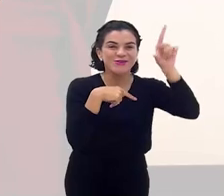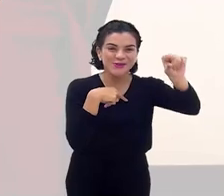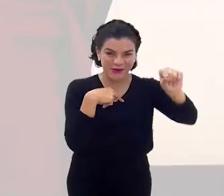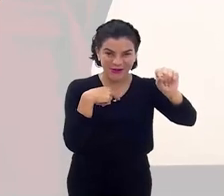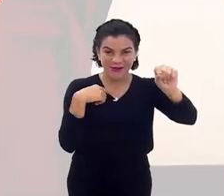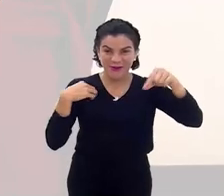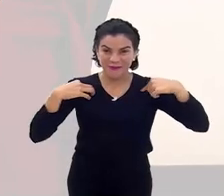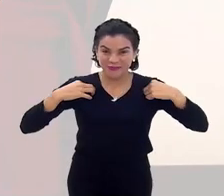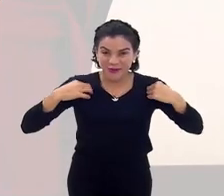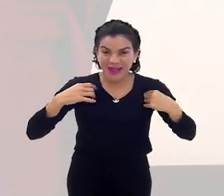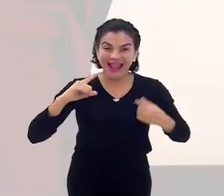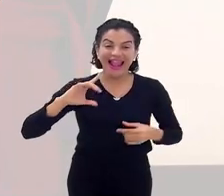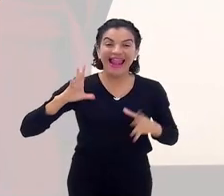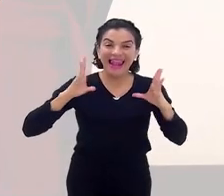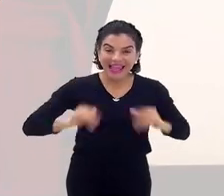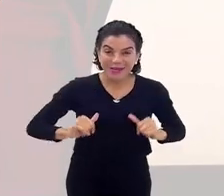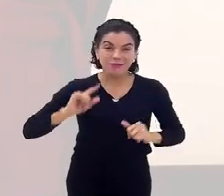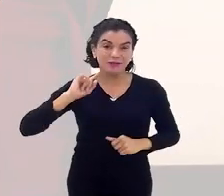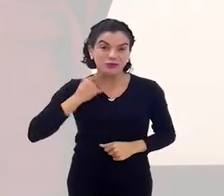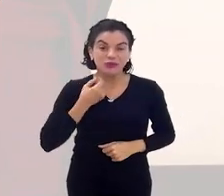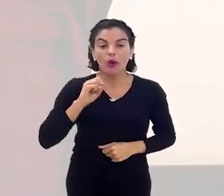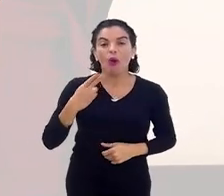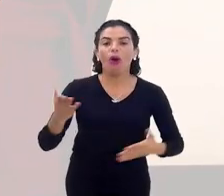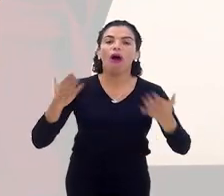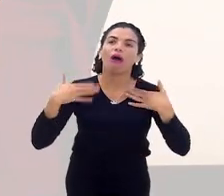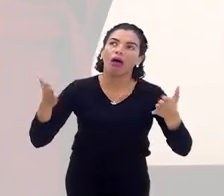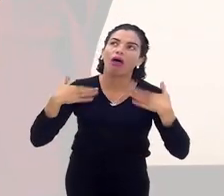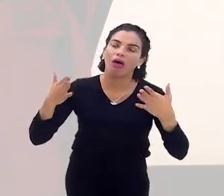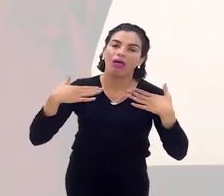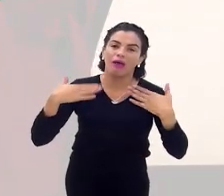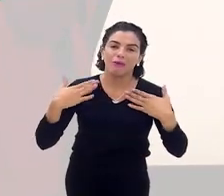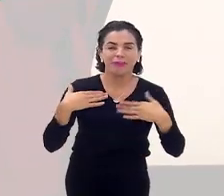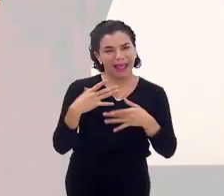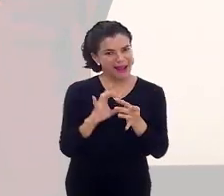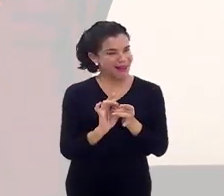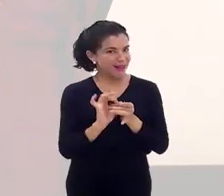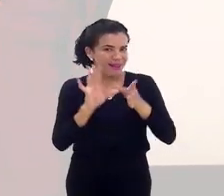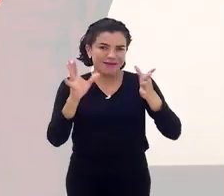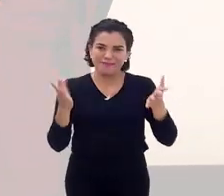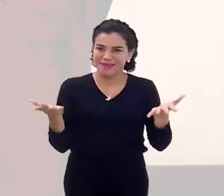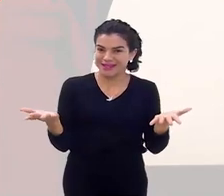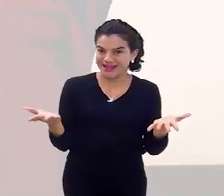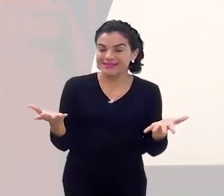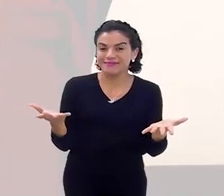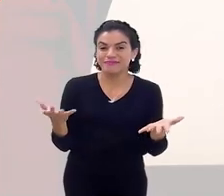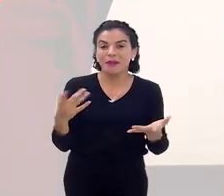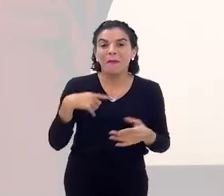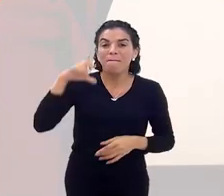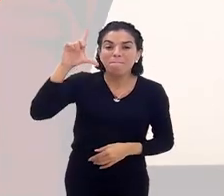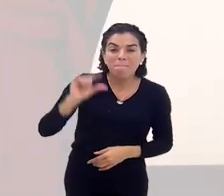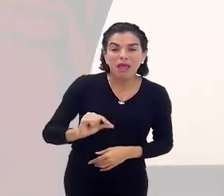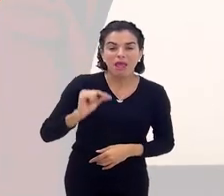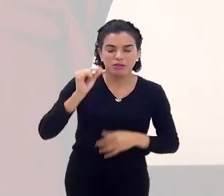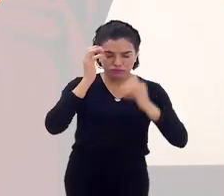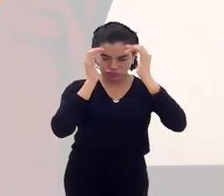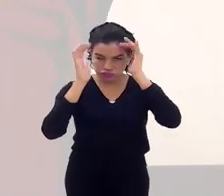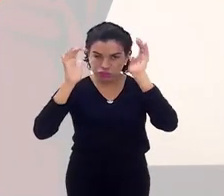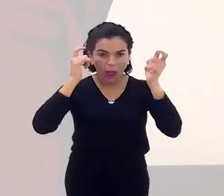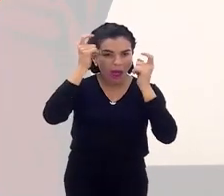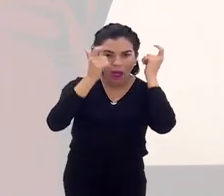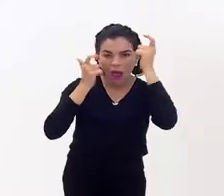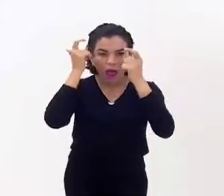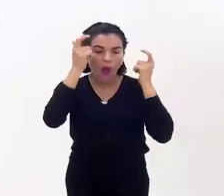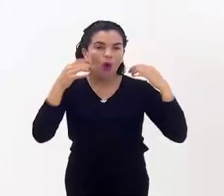escolho entre língua suja, frio ou calor. E é uma liberdade. E é uma liberdade que, assim, menos coisas na nossa mente.